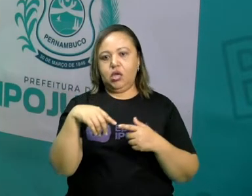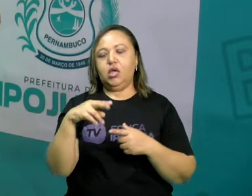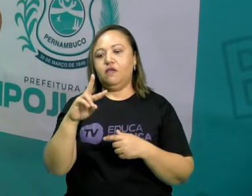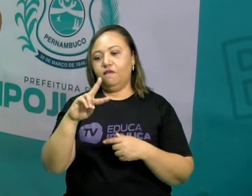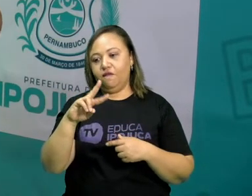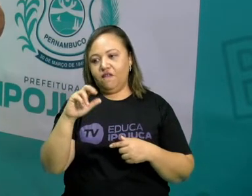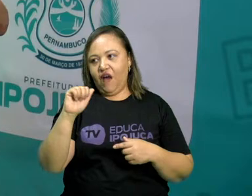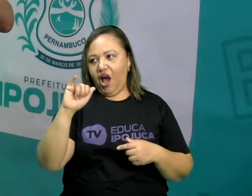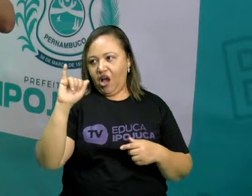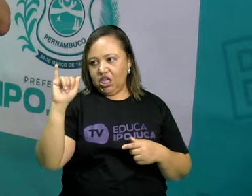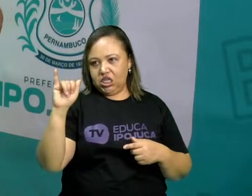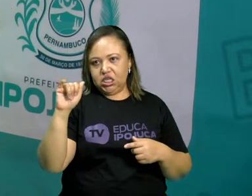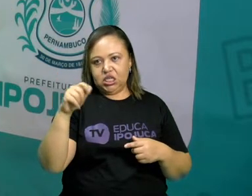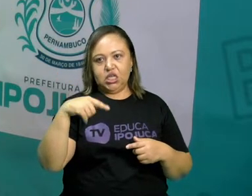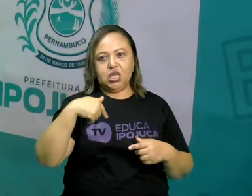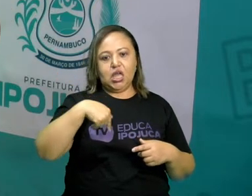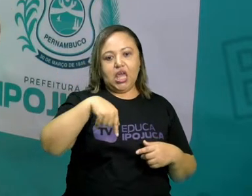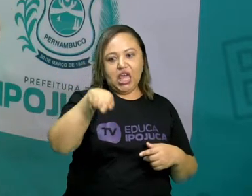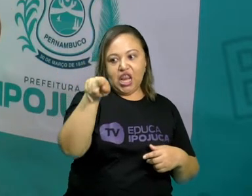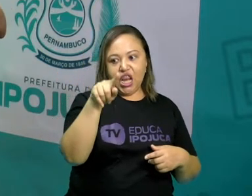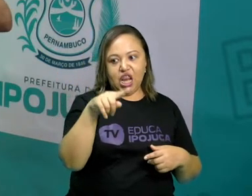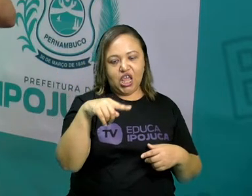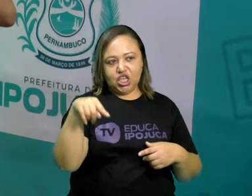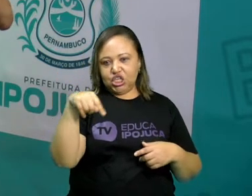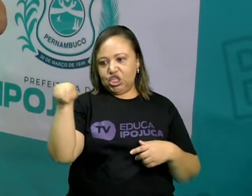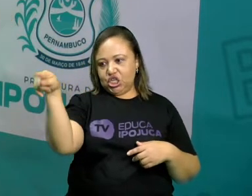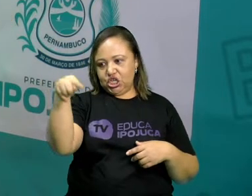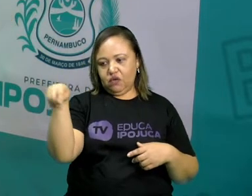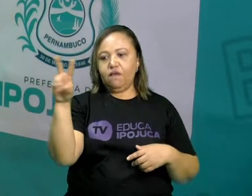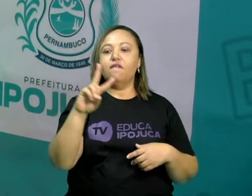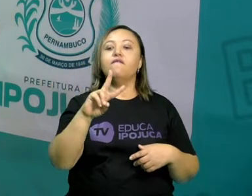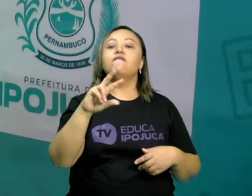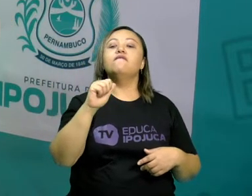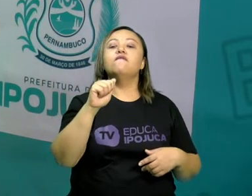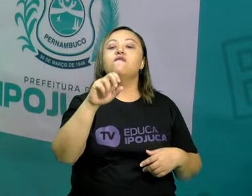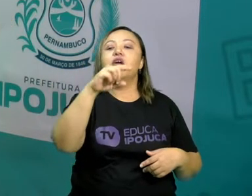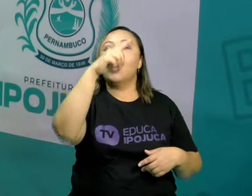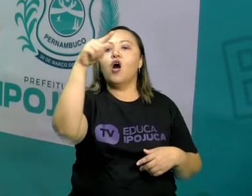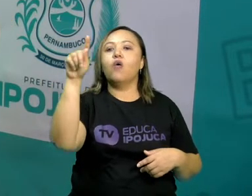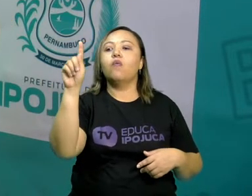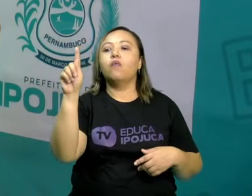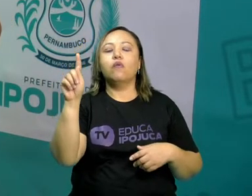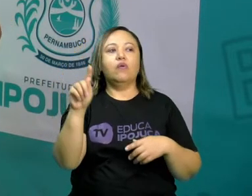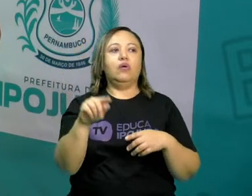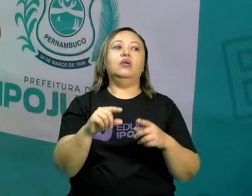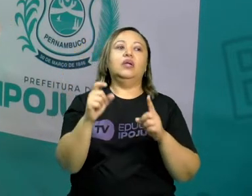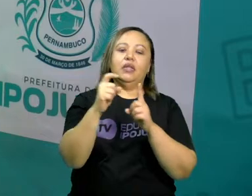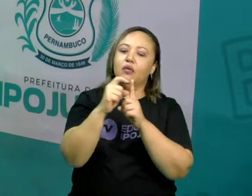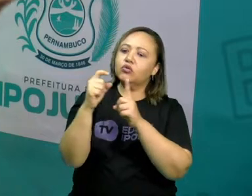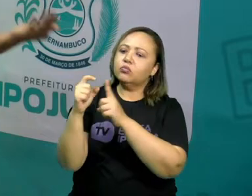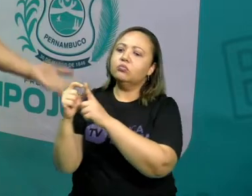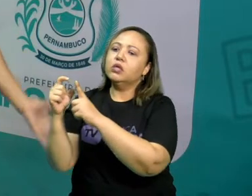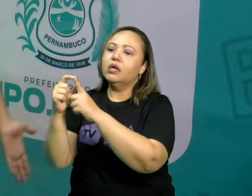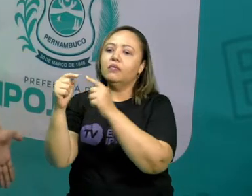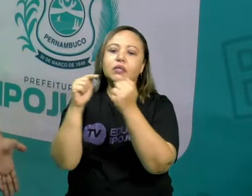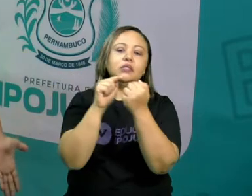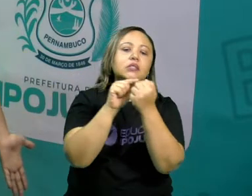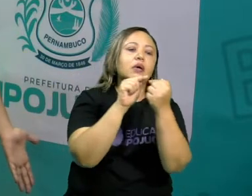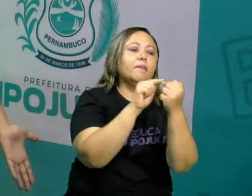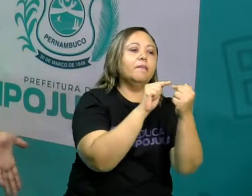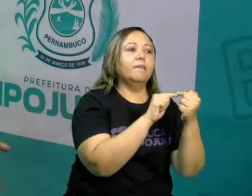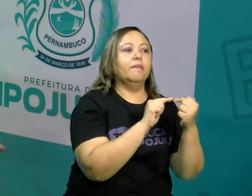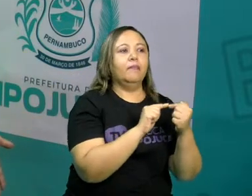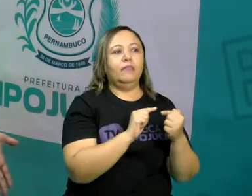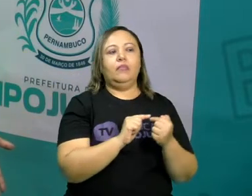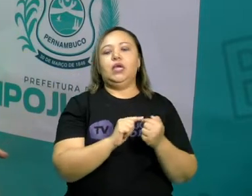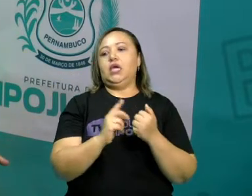vai. Se é mais pessoas, eles vão, eles foram. E assim a gente vai entendendo a falar